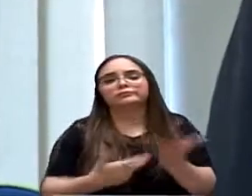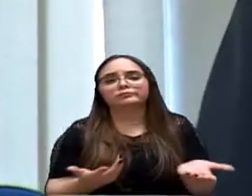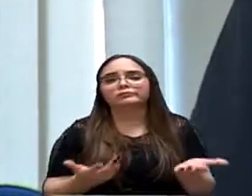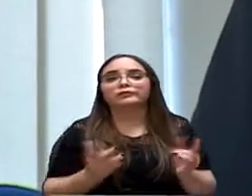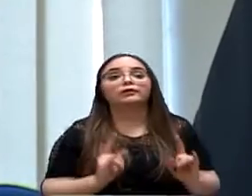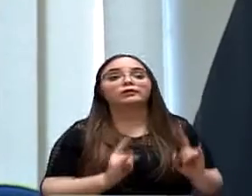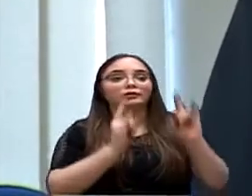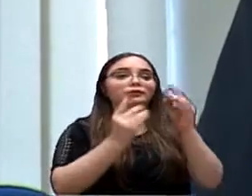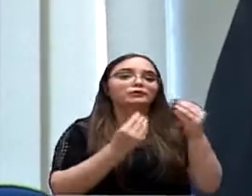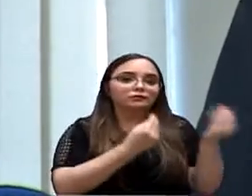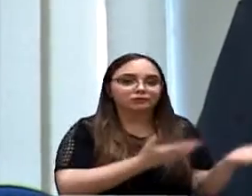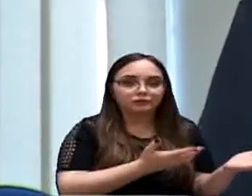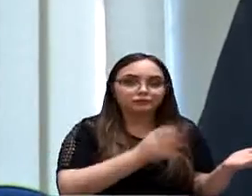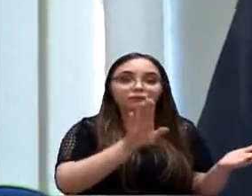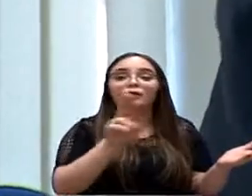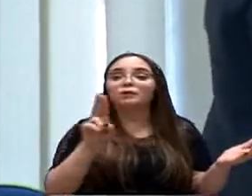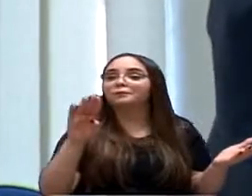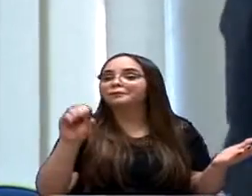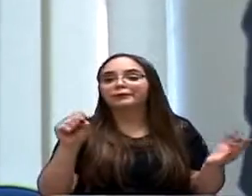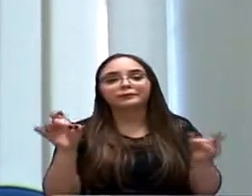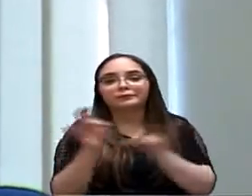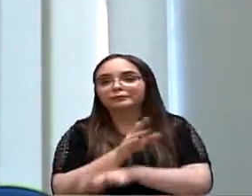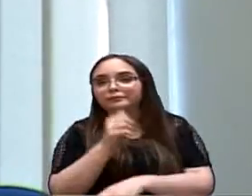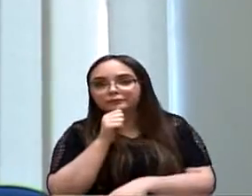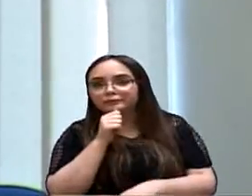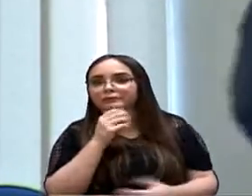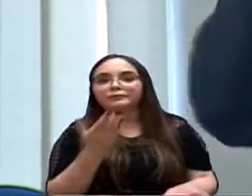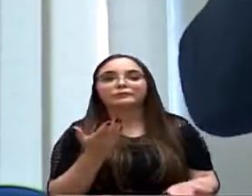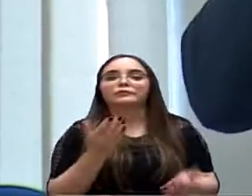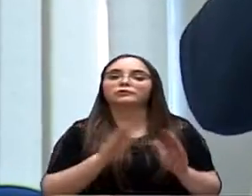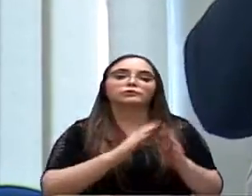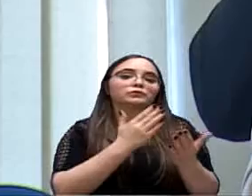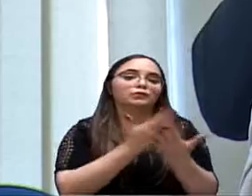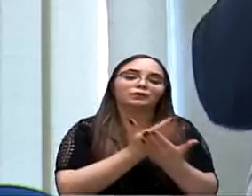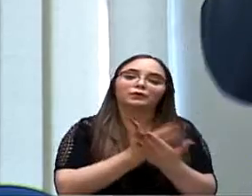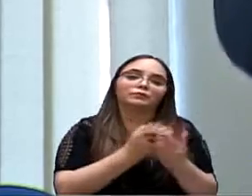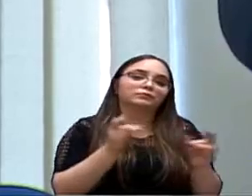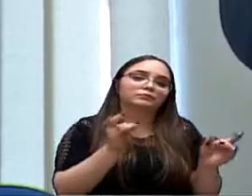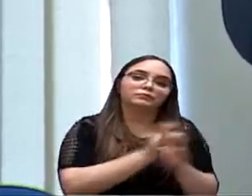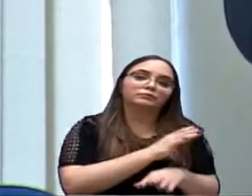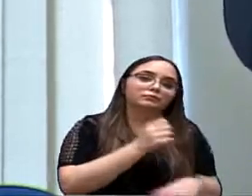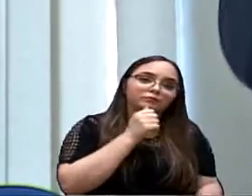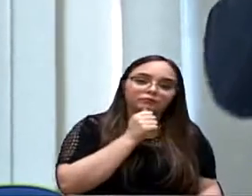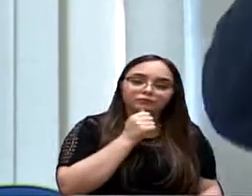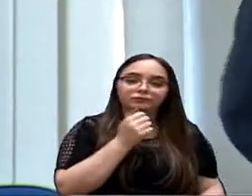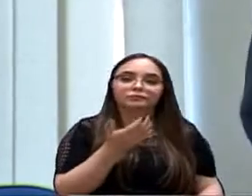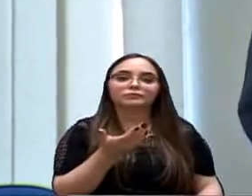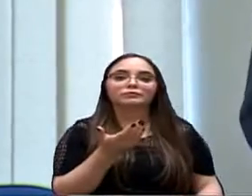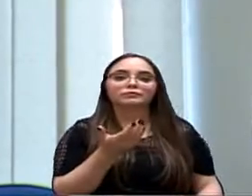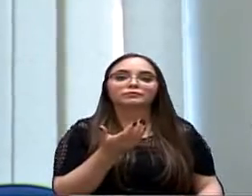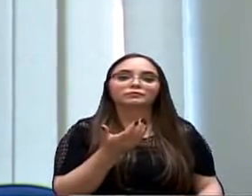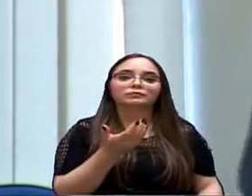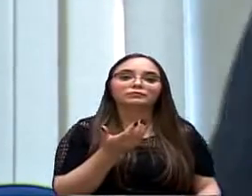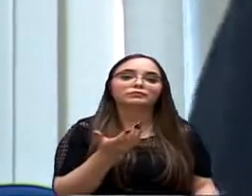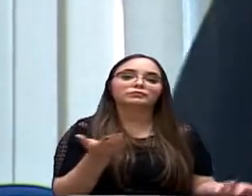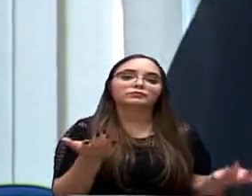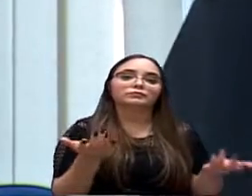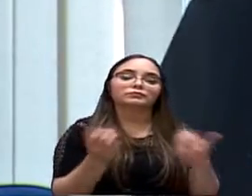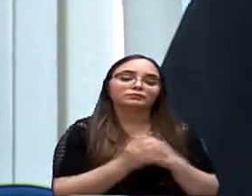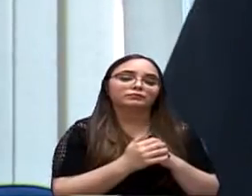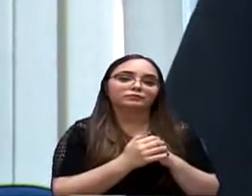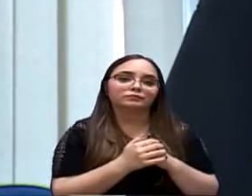apartamento, mas não entregou a unidade básica, o CRAS, não entregou as escolas, as creches, as pré-escolas.